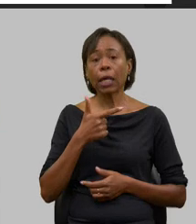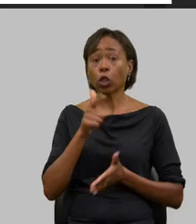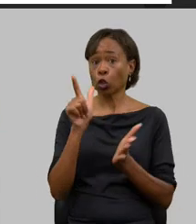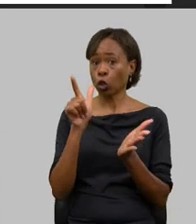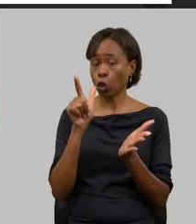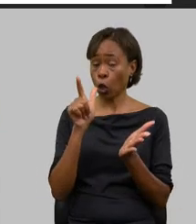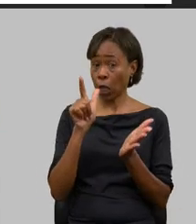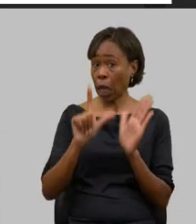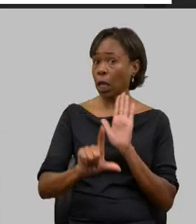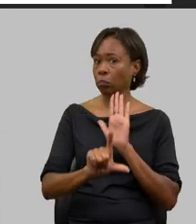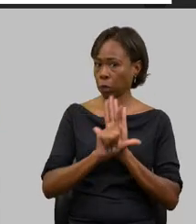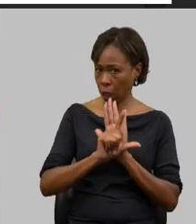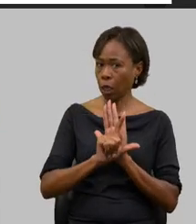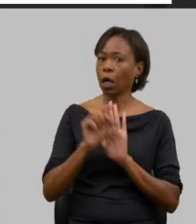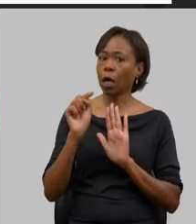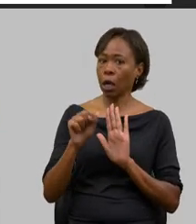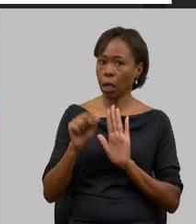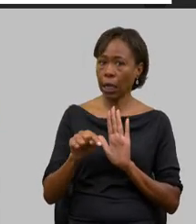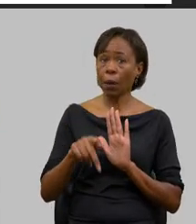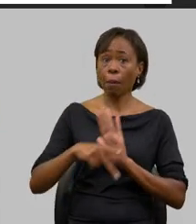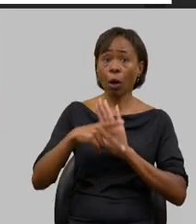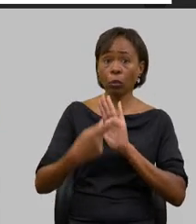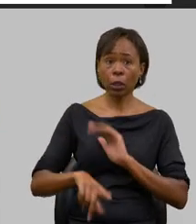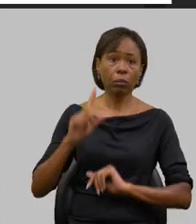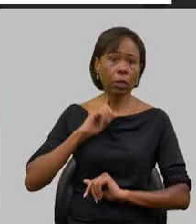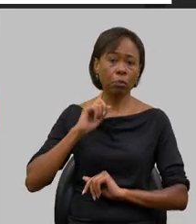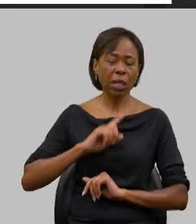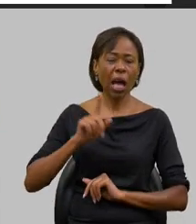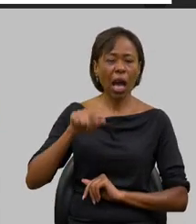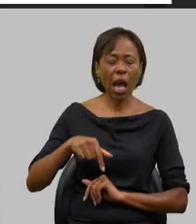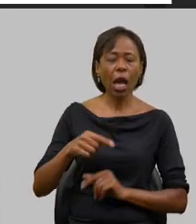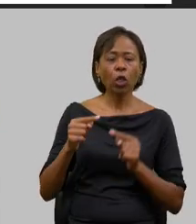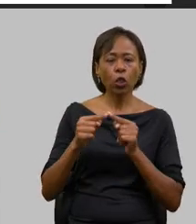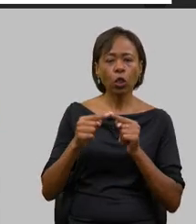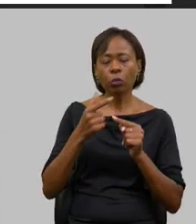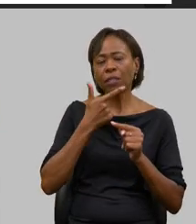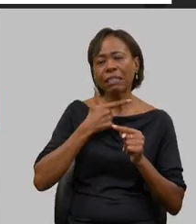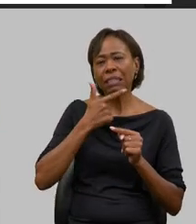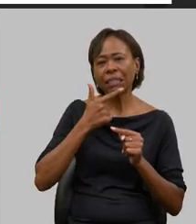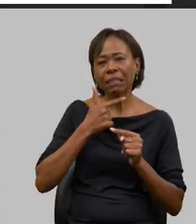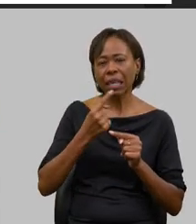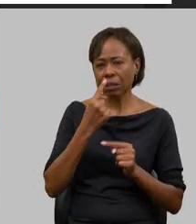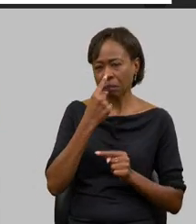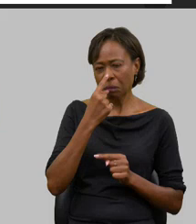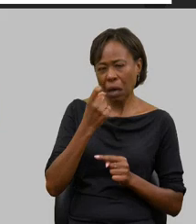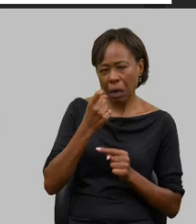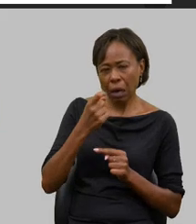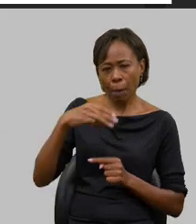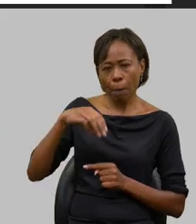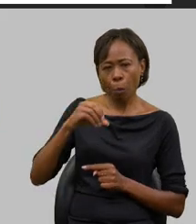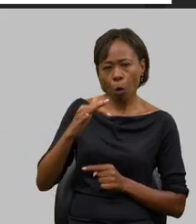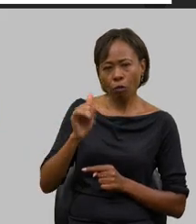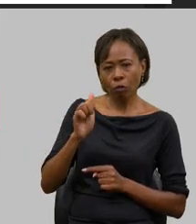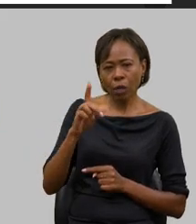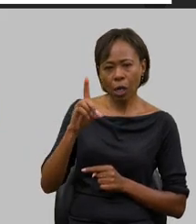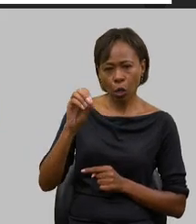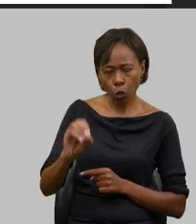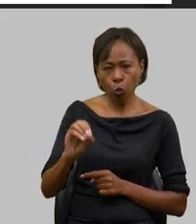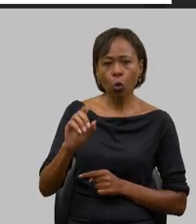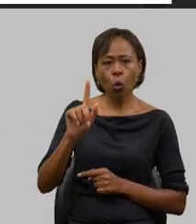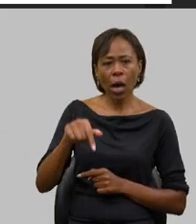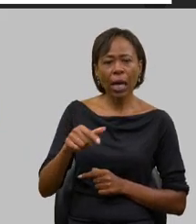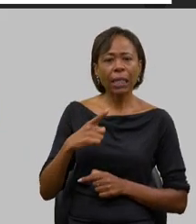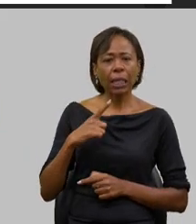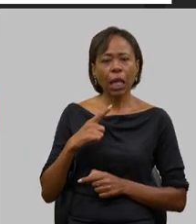conhece é um queijo mofado que é produzido com um fungo que se chama geótricos candios esse